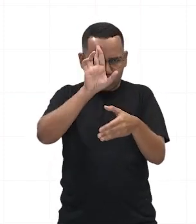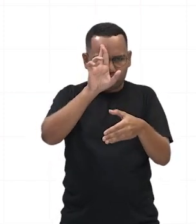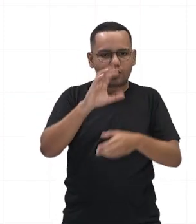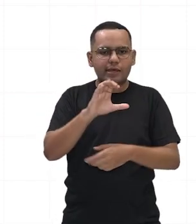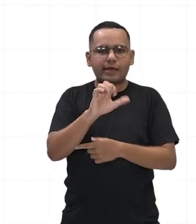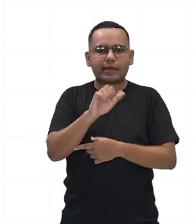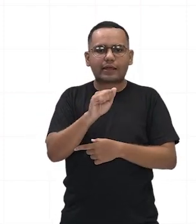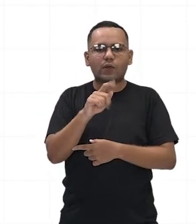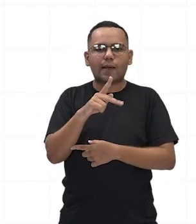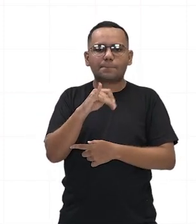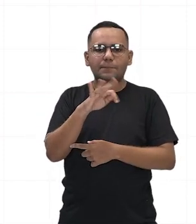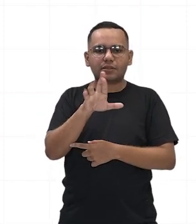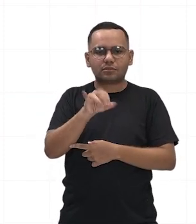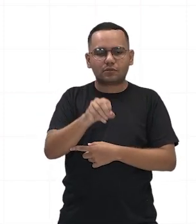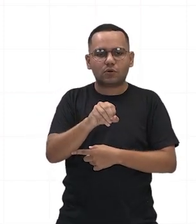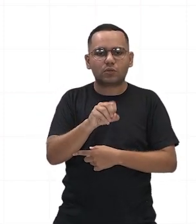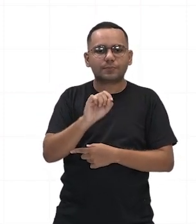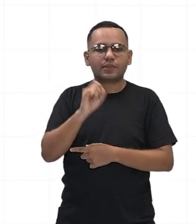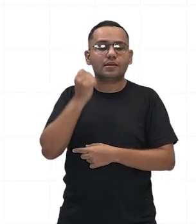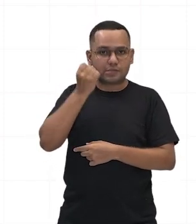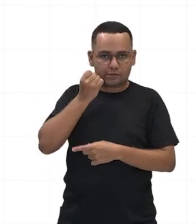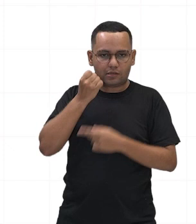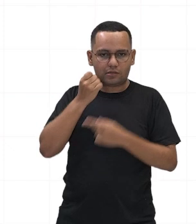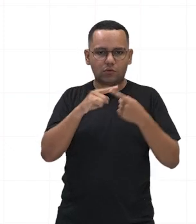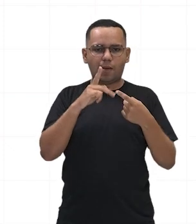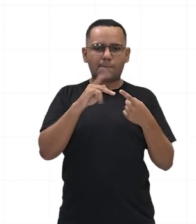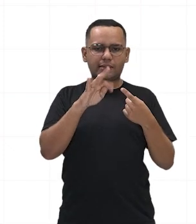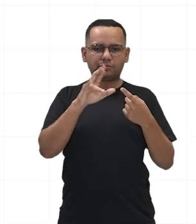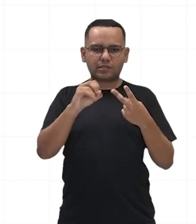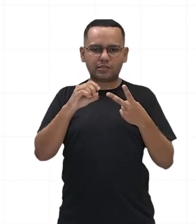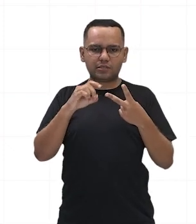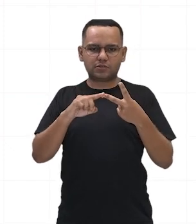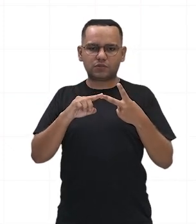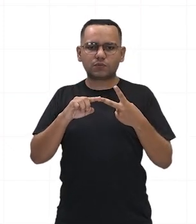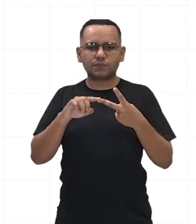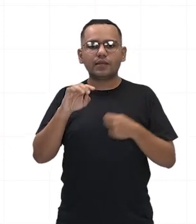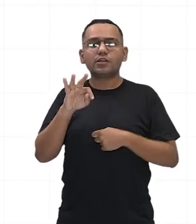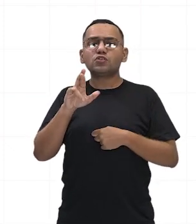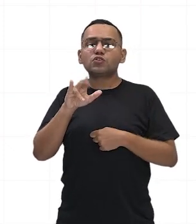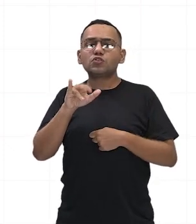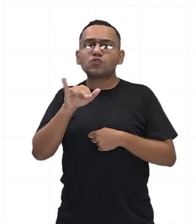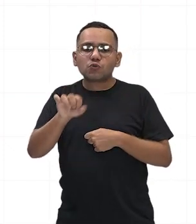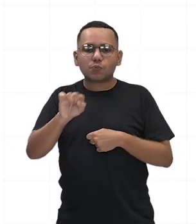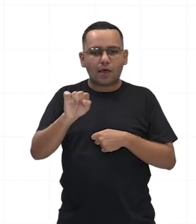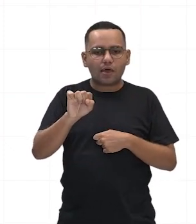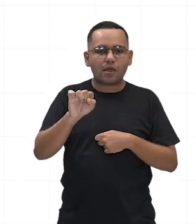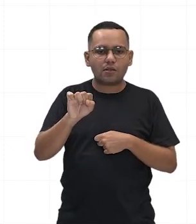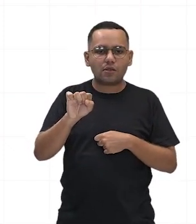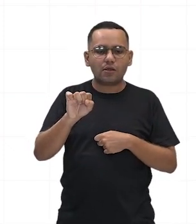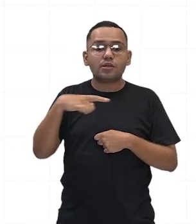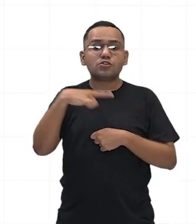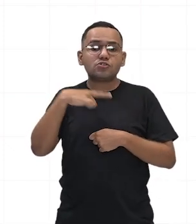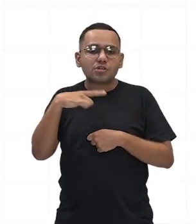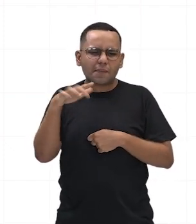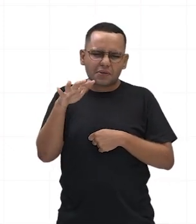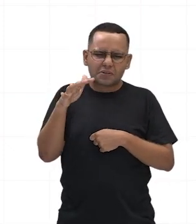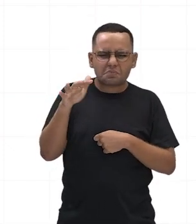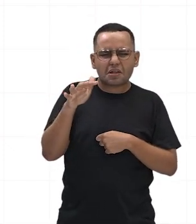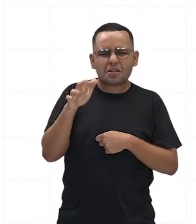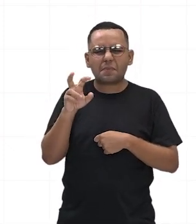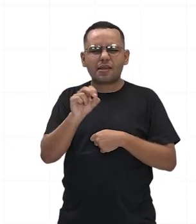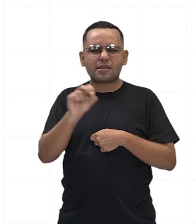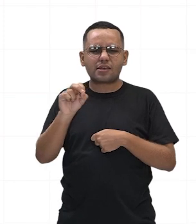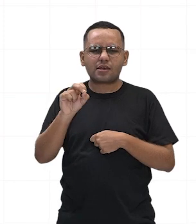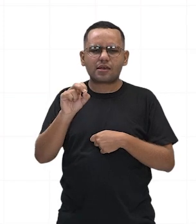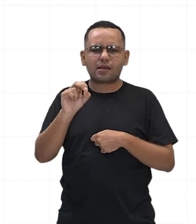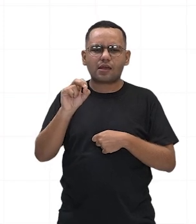500 de seus partidários, seus amigos, foram assassinados. Muito bem. Vamos ver,